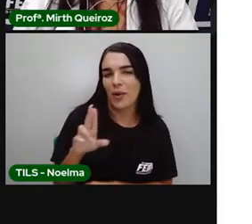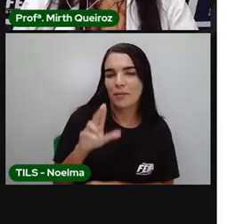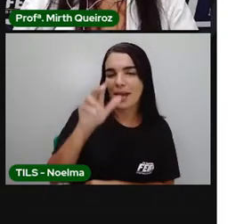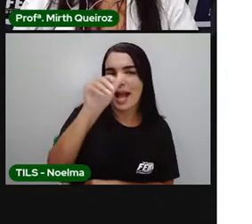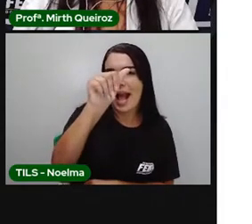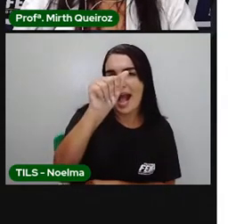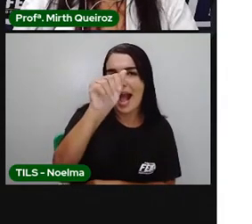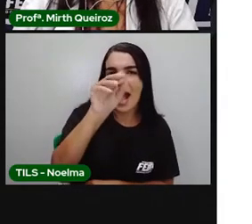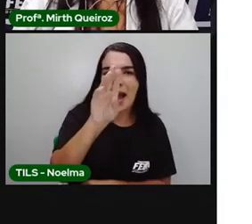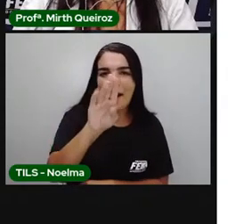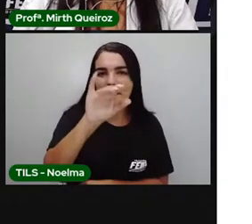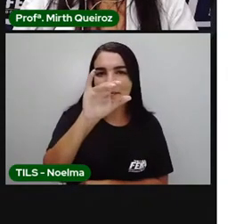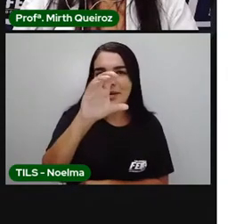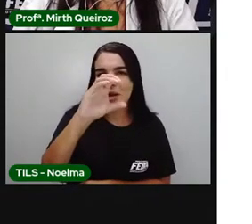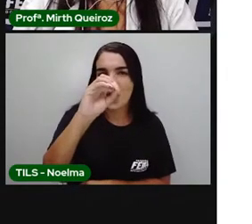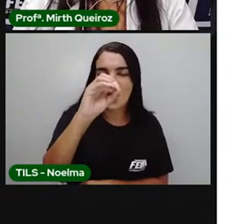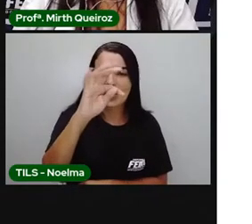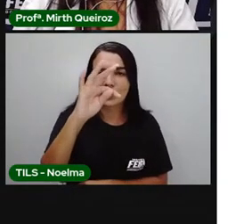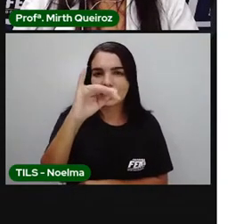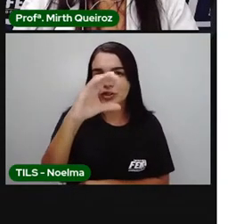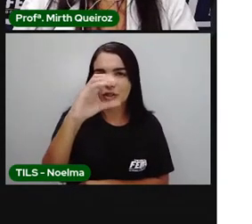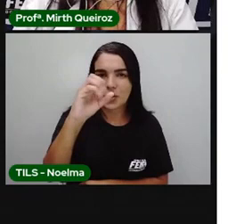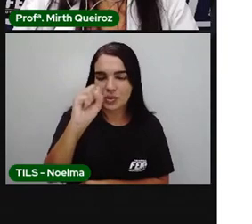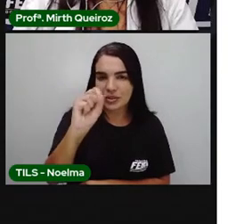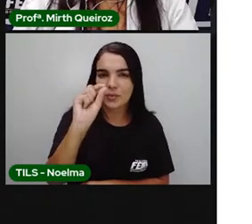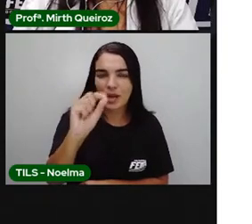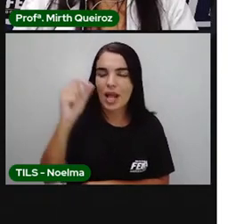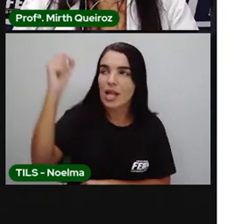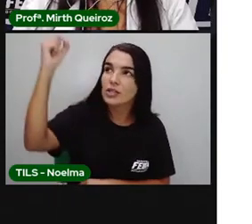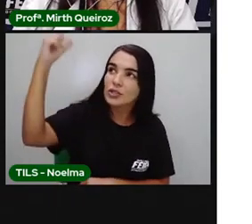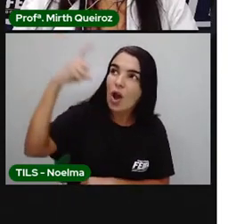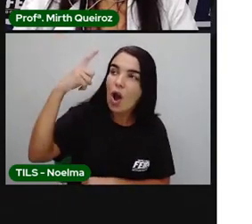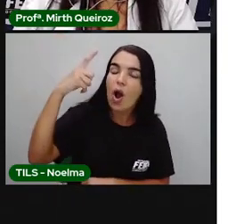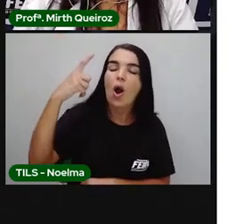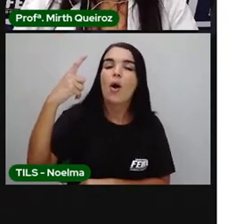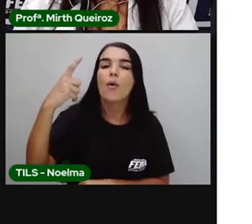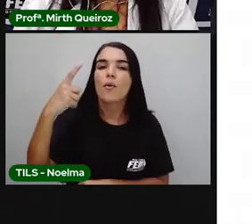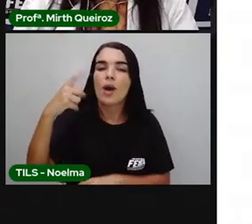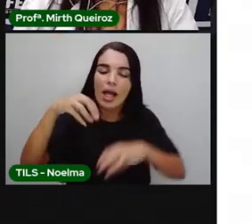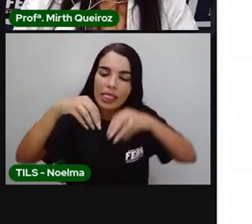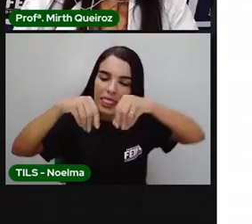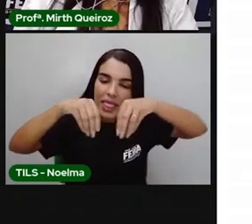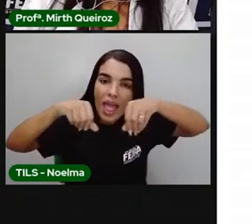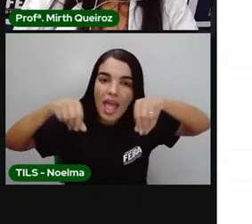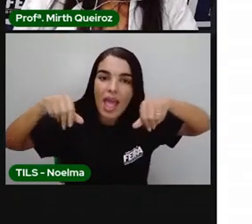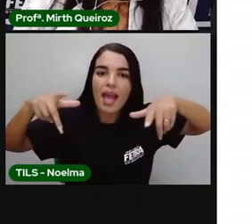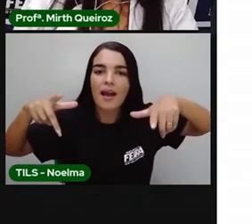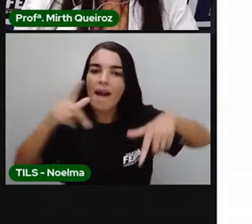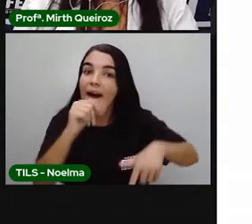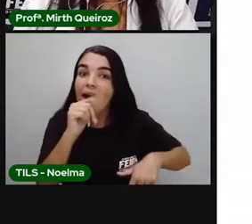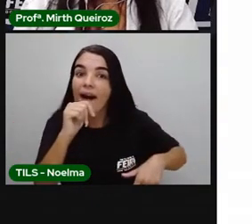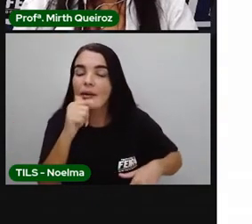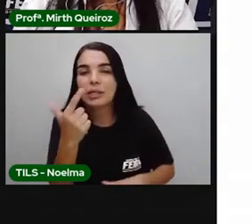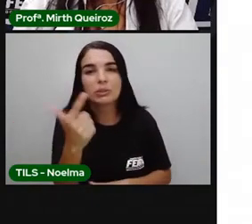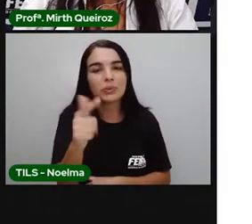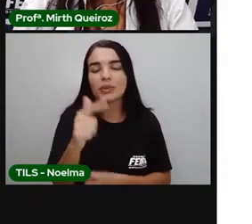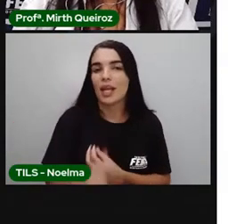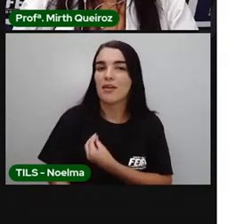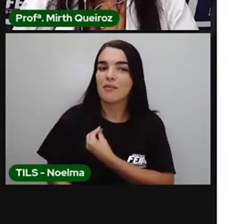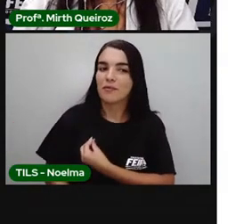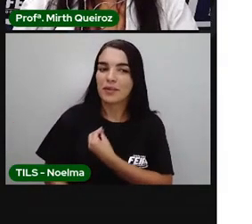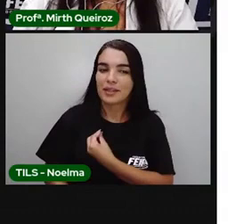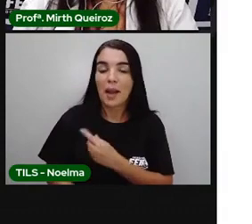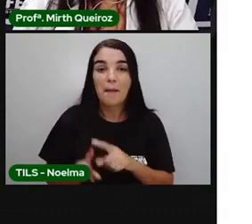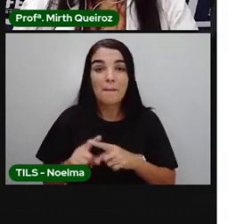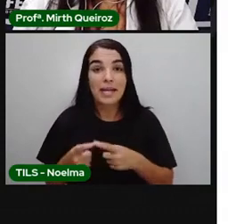Então, solo, luz, ar e outros. E esse conjunto de seres bióticos e abióticos